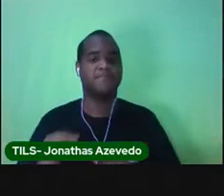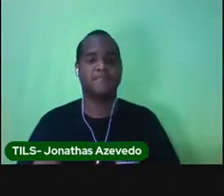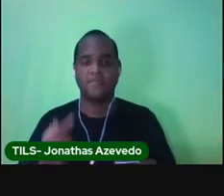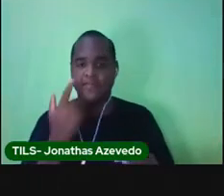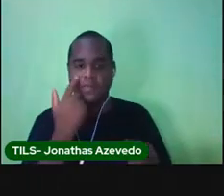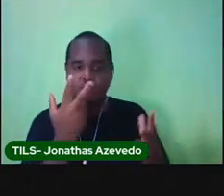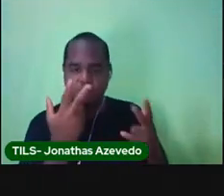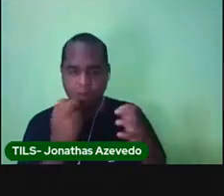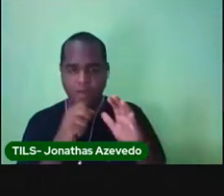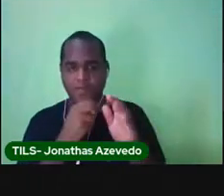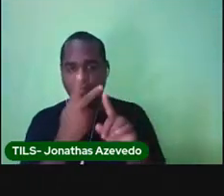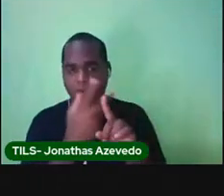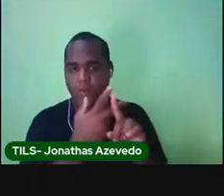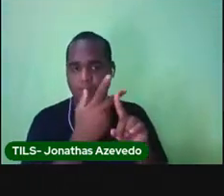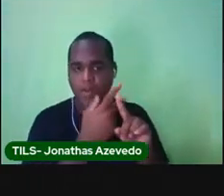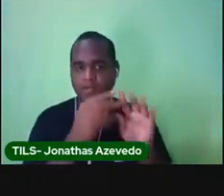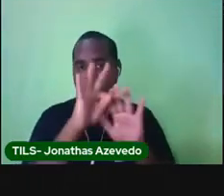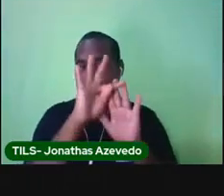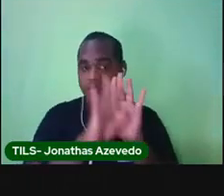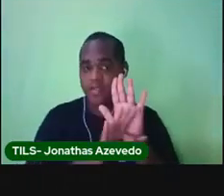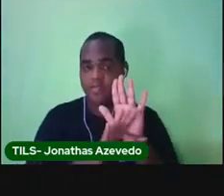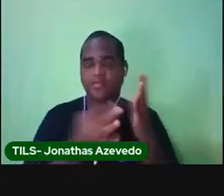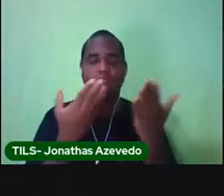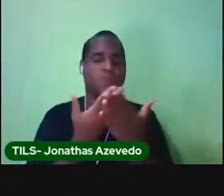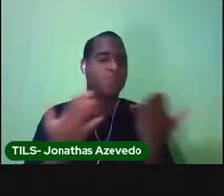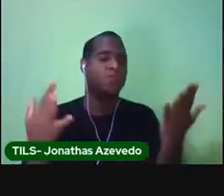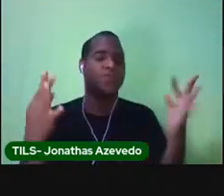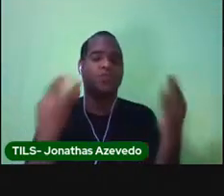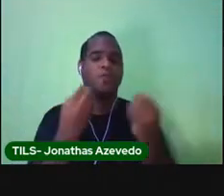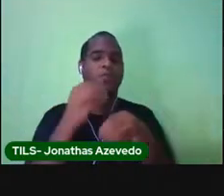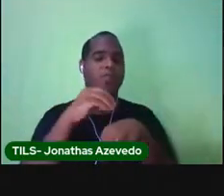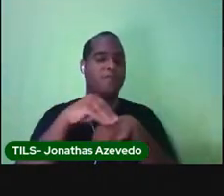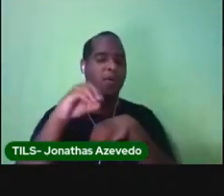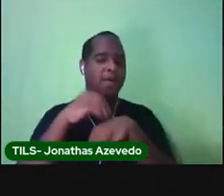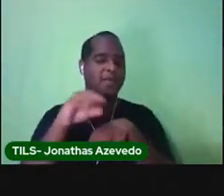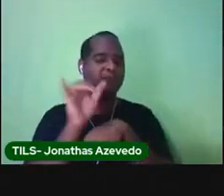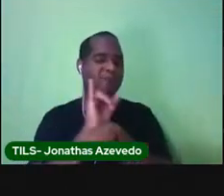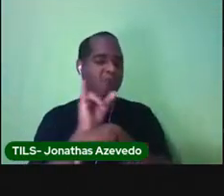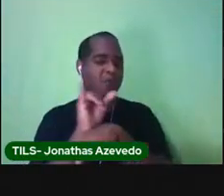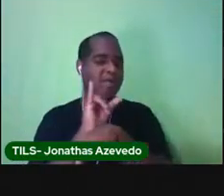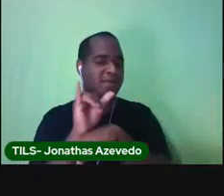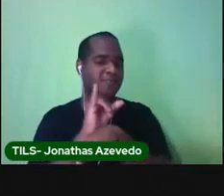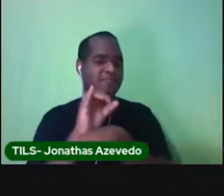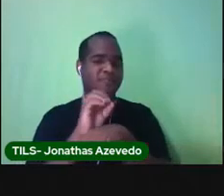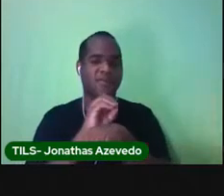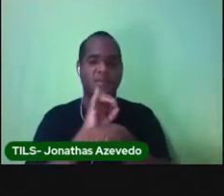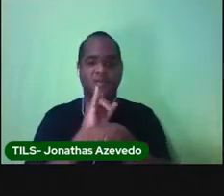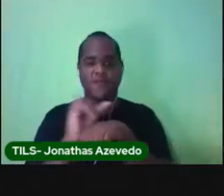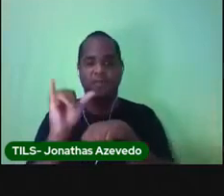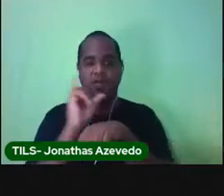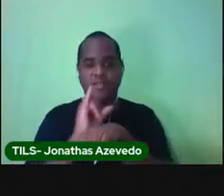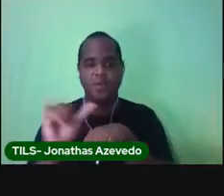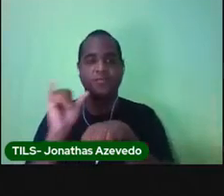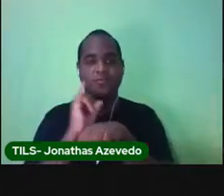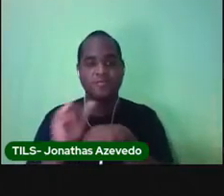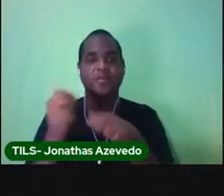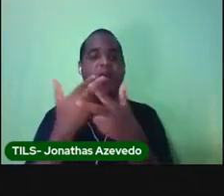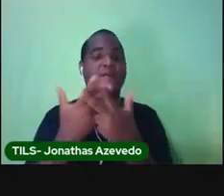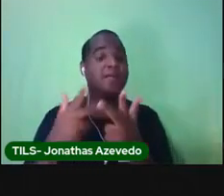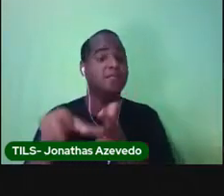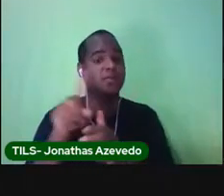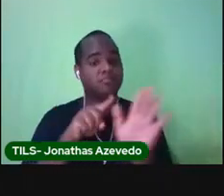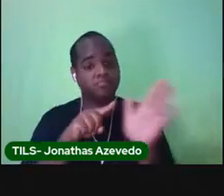procurar no texto todas as informações necessárias para responder as